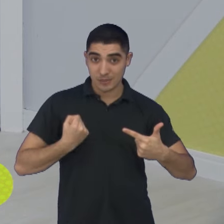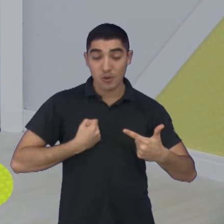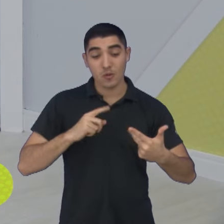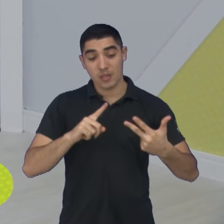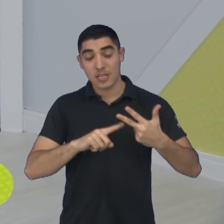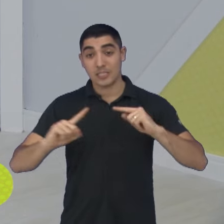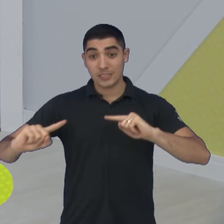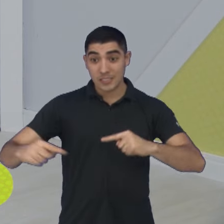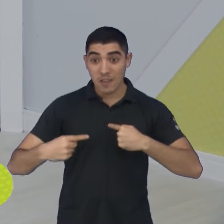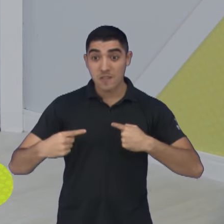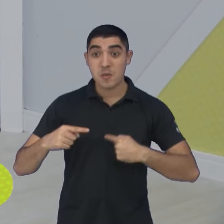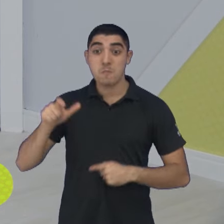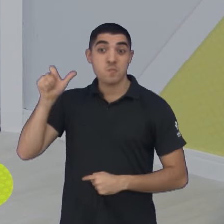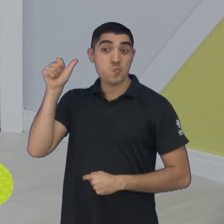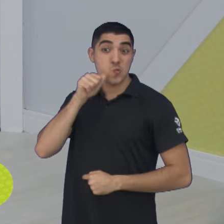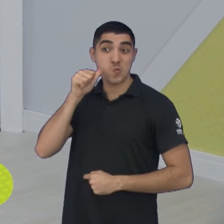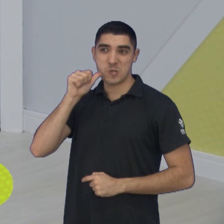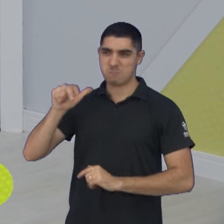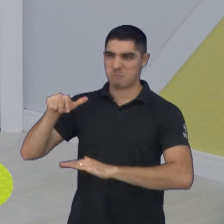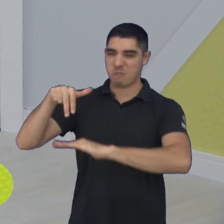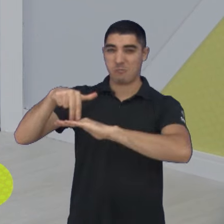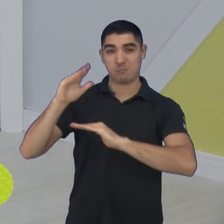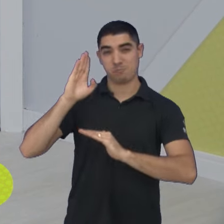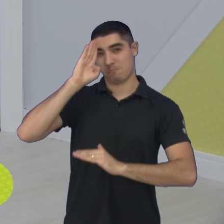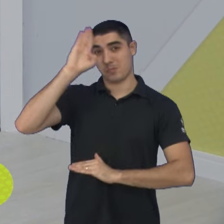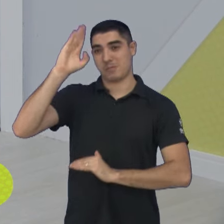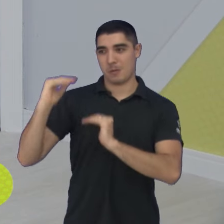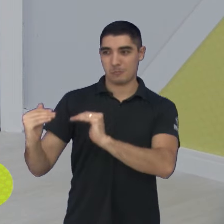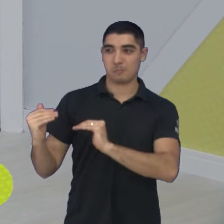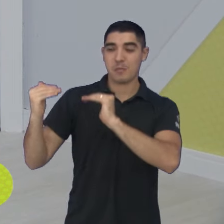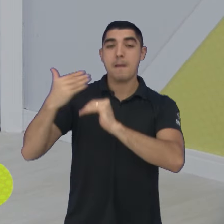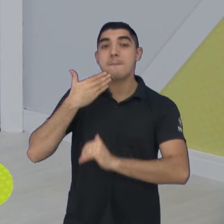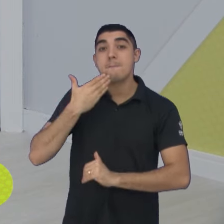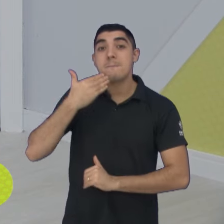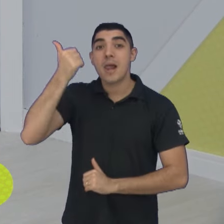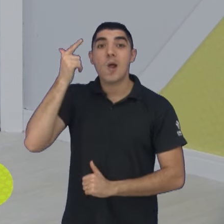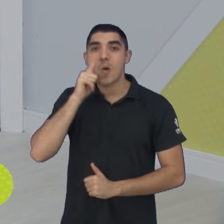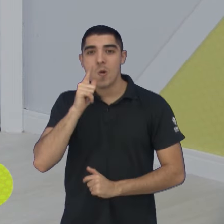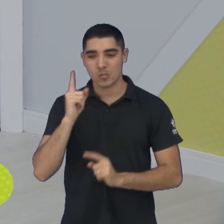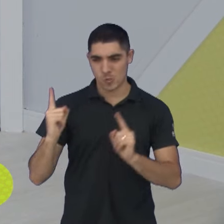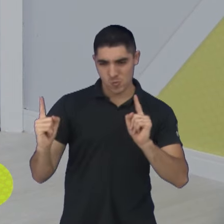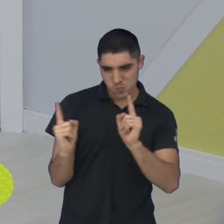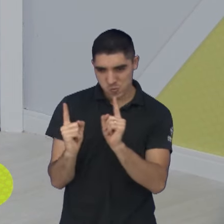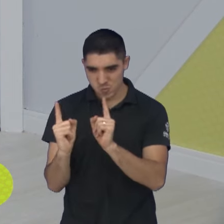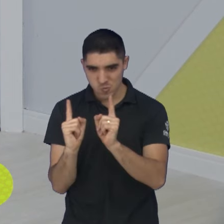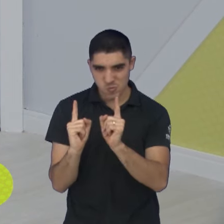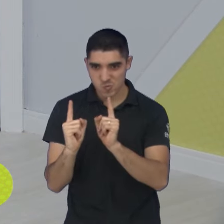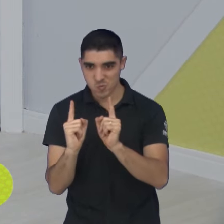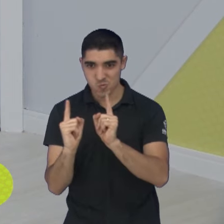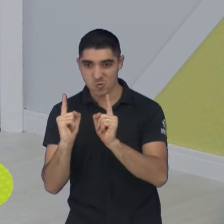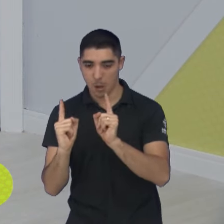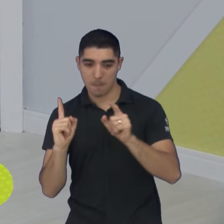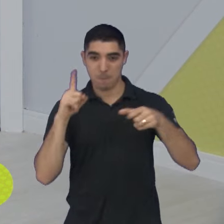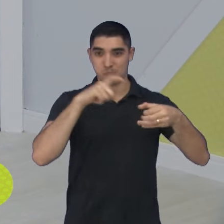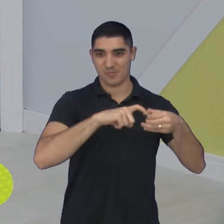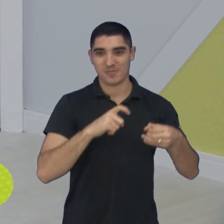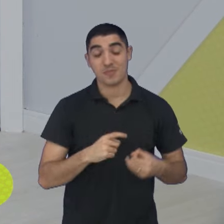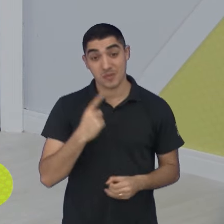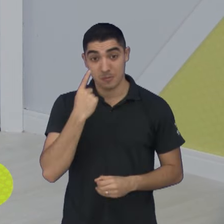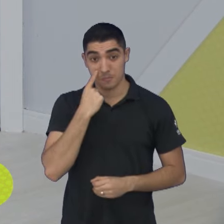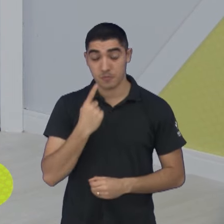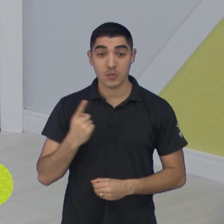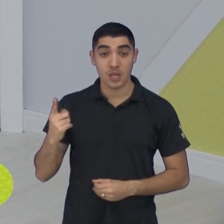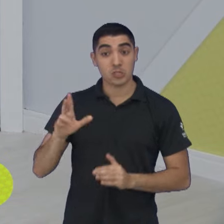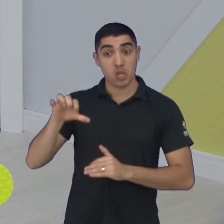desafio Rainha da Quadra, que premiará aí a melhor atleta na disputa mano a mano, aquele um contra um. A nona edição do Jogo das